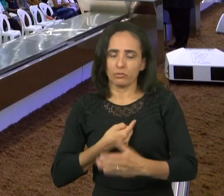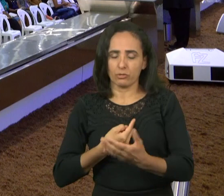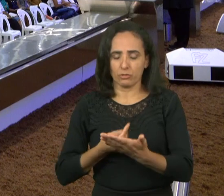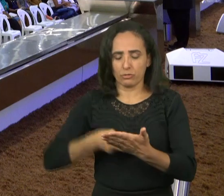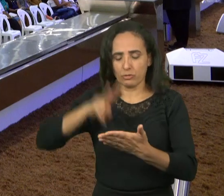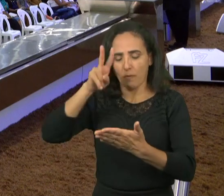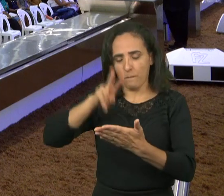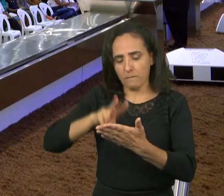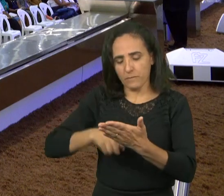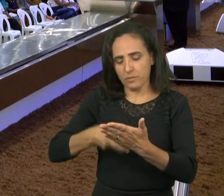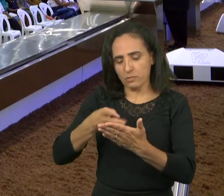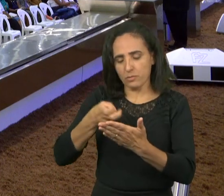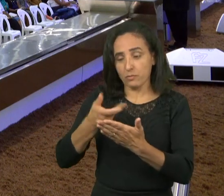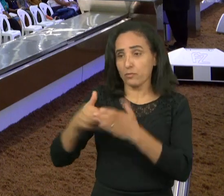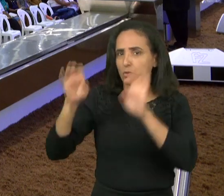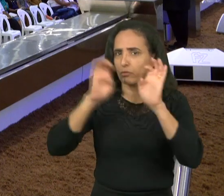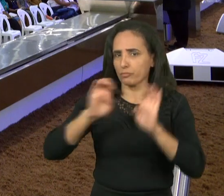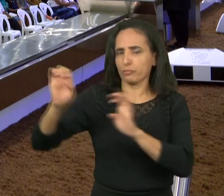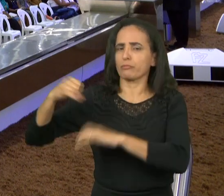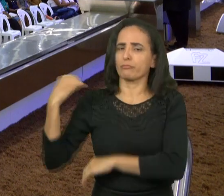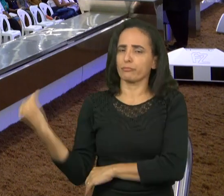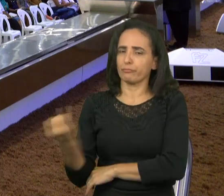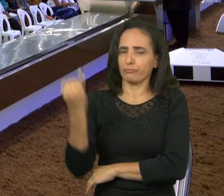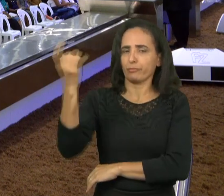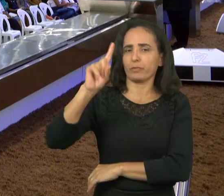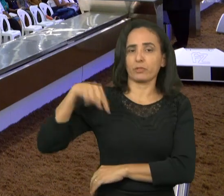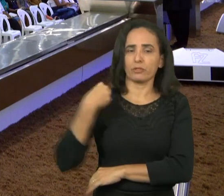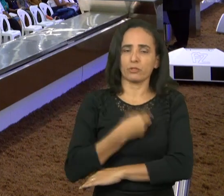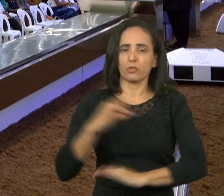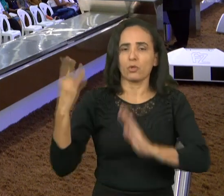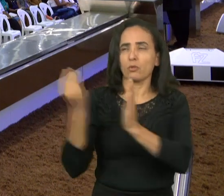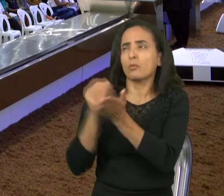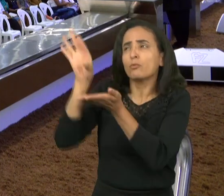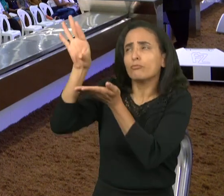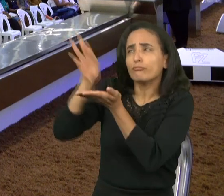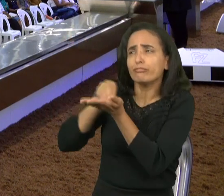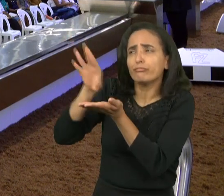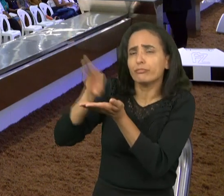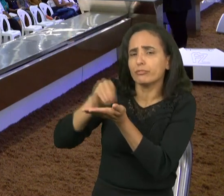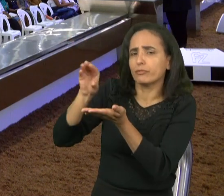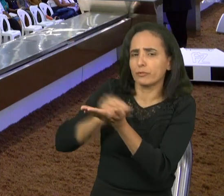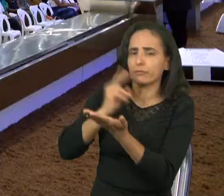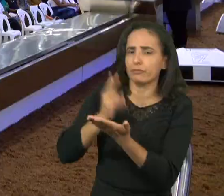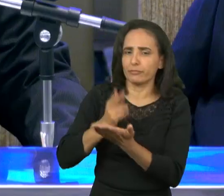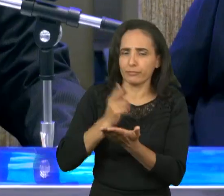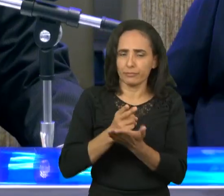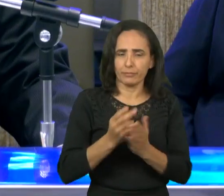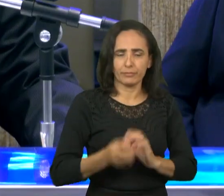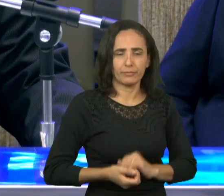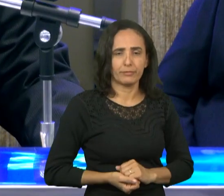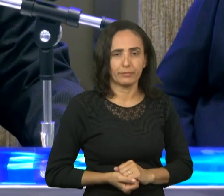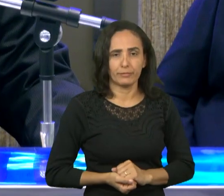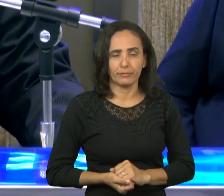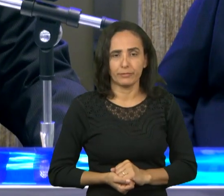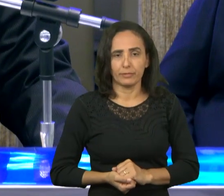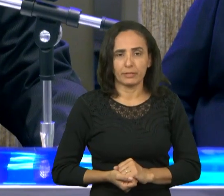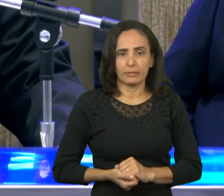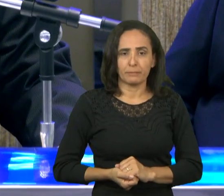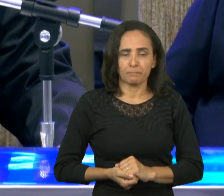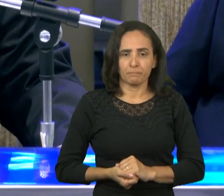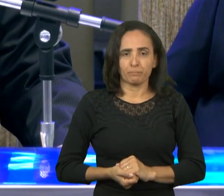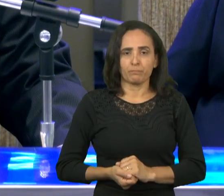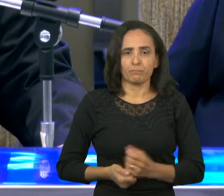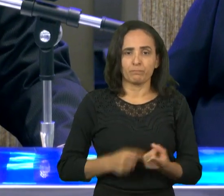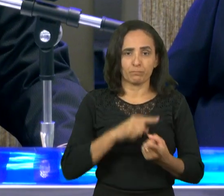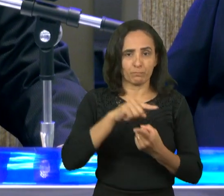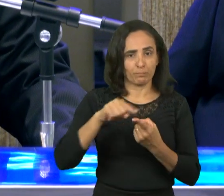que a igreja do arrebatamento apresenta. Primeiro, nós